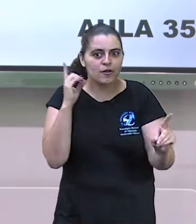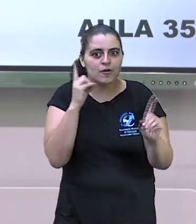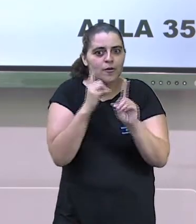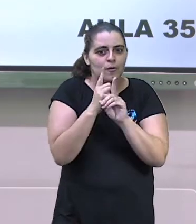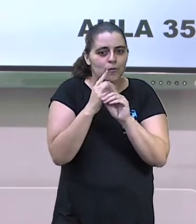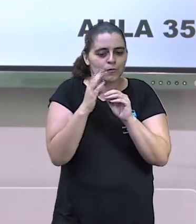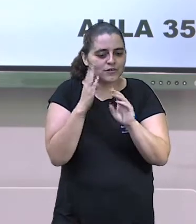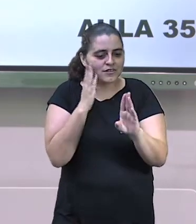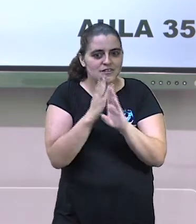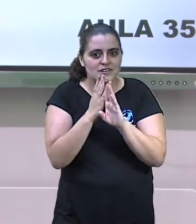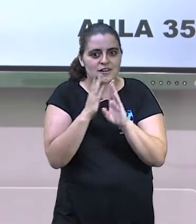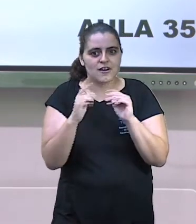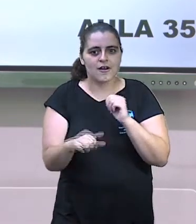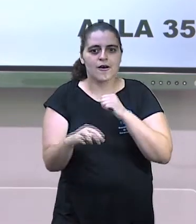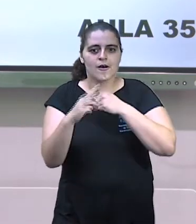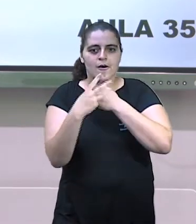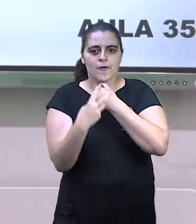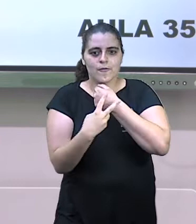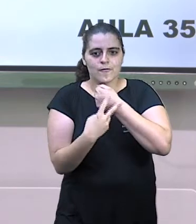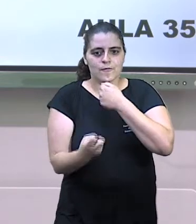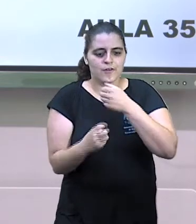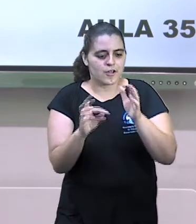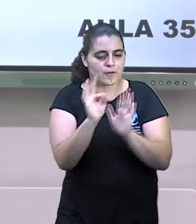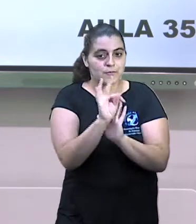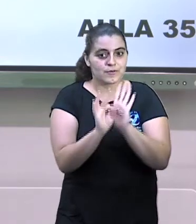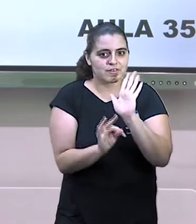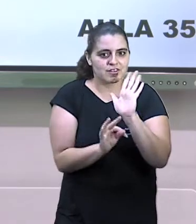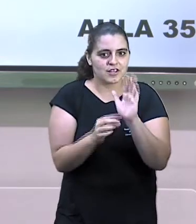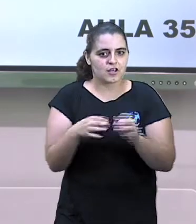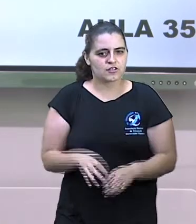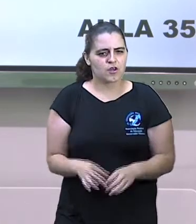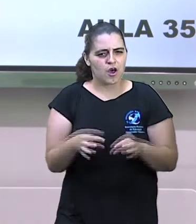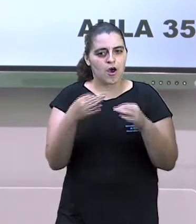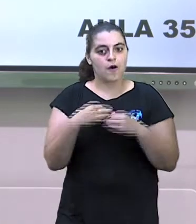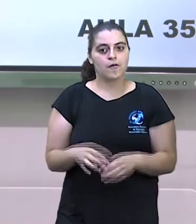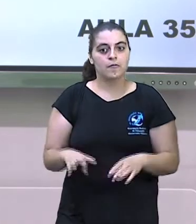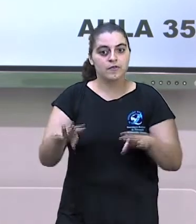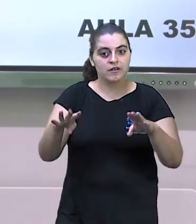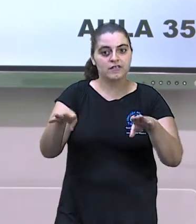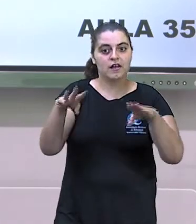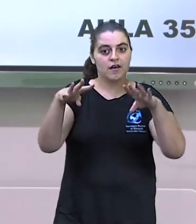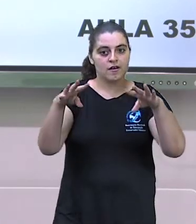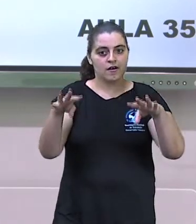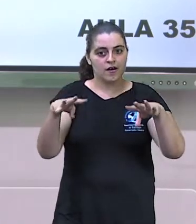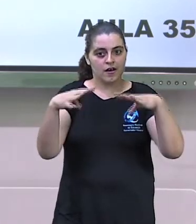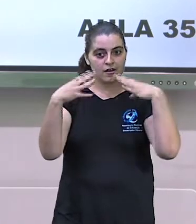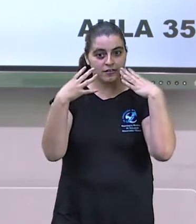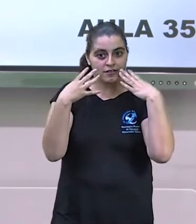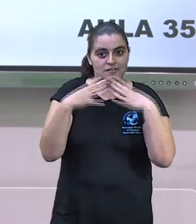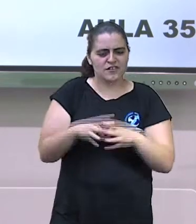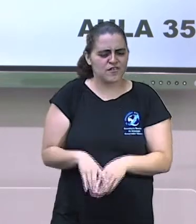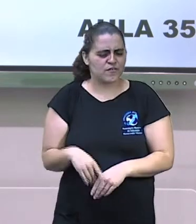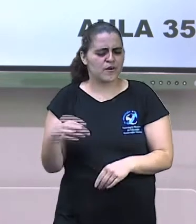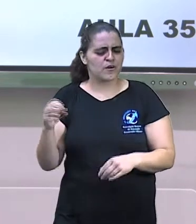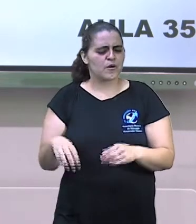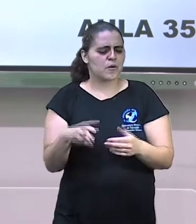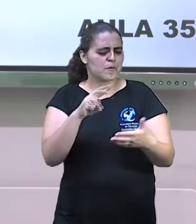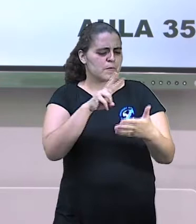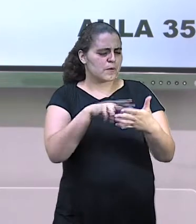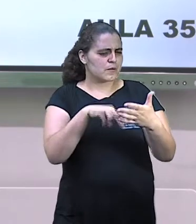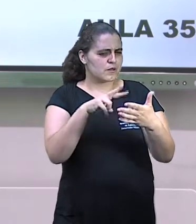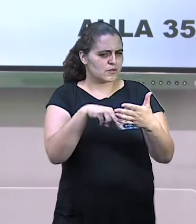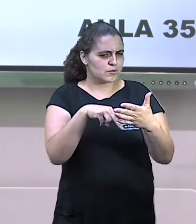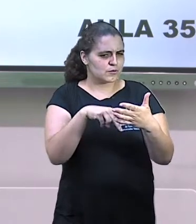função do verbo aí. Então, que tal prestar atenção? Nós vamos começar hoje com uma leitura de um conto